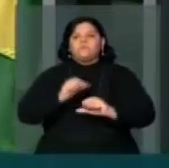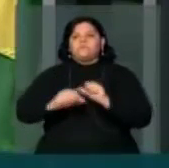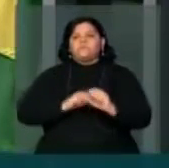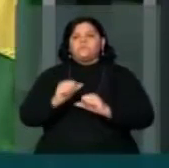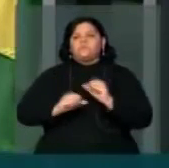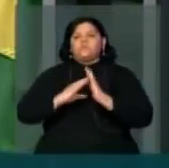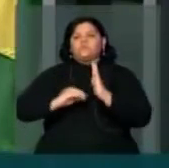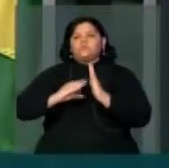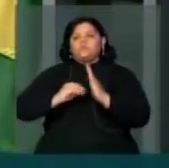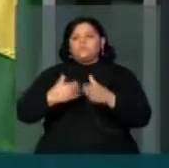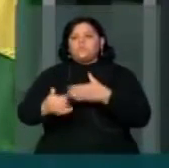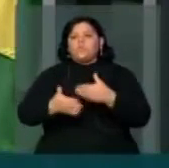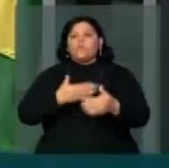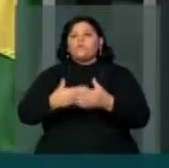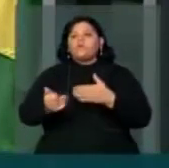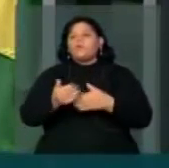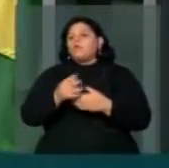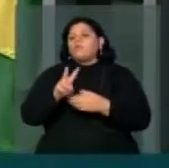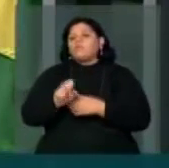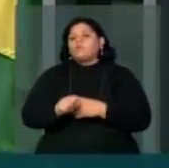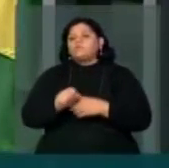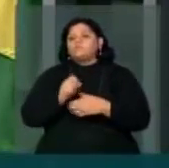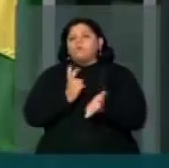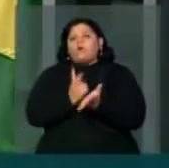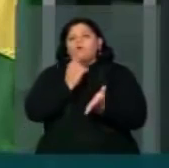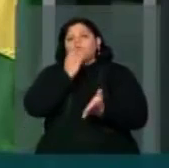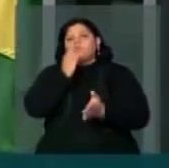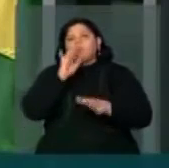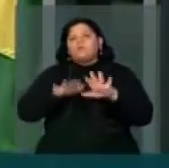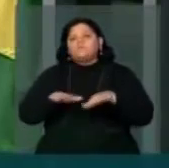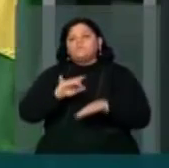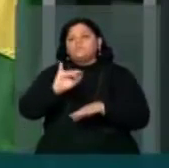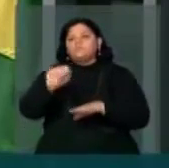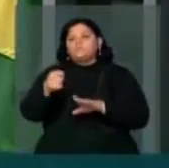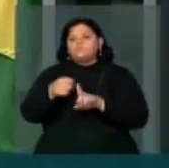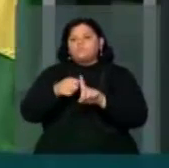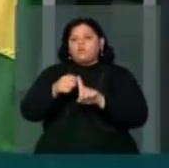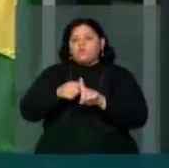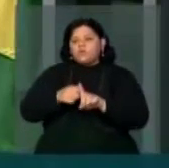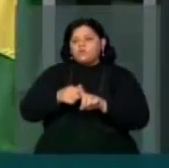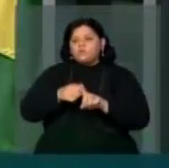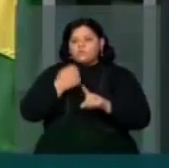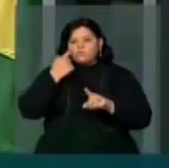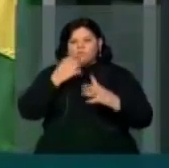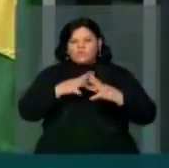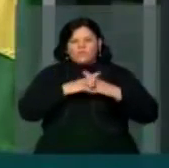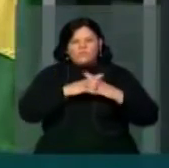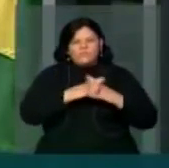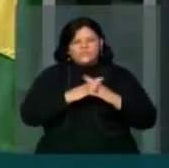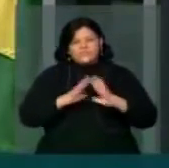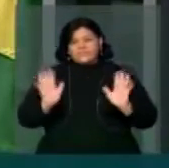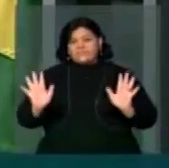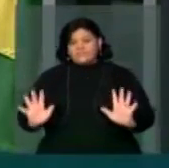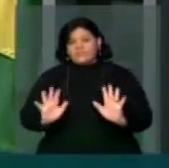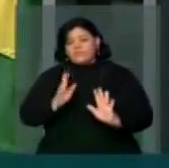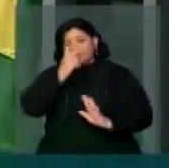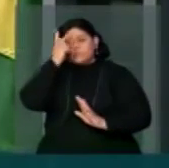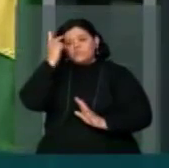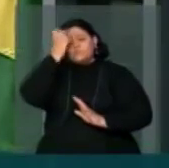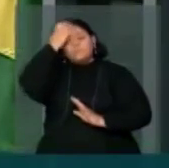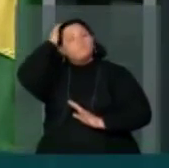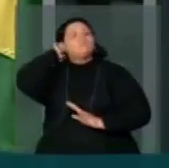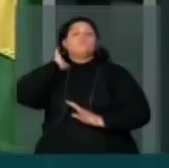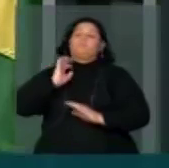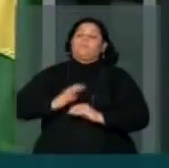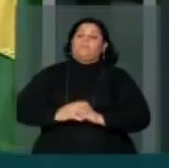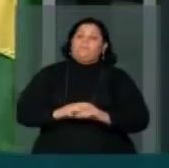qualquer época do ano, muitas vezes ainda em janeiro e que gera não só confusão na cabeça do consumidor,